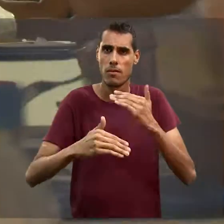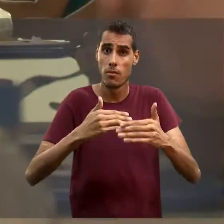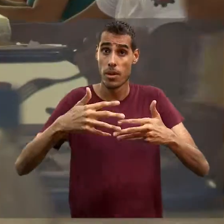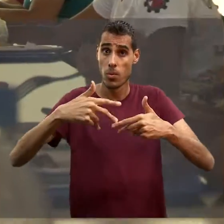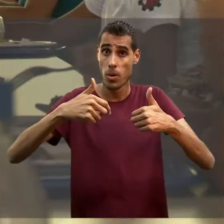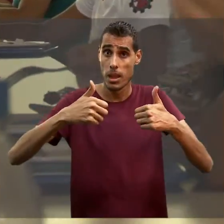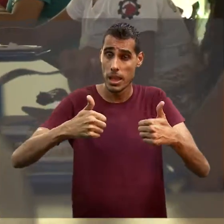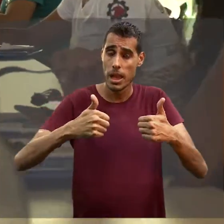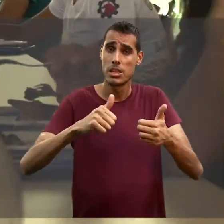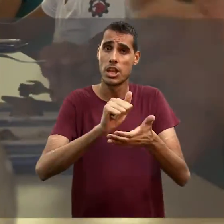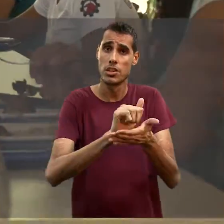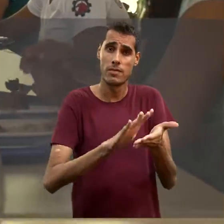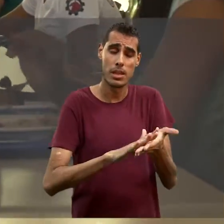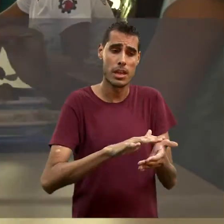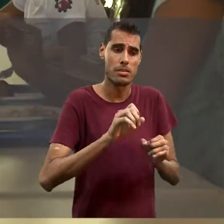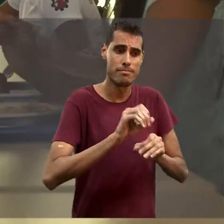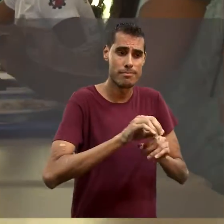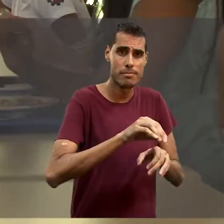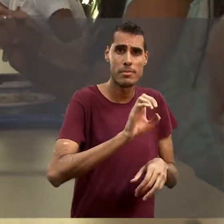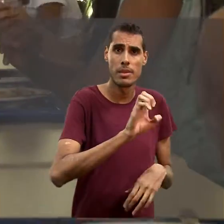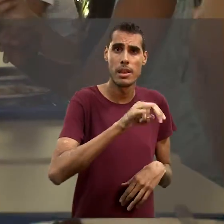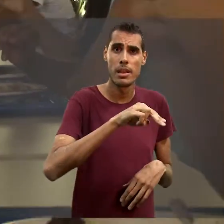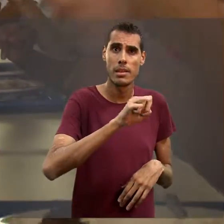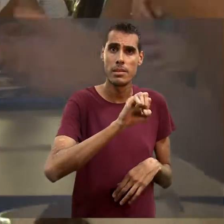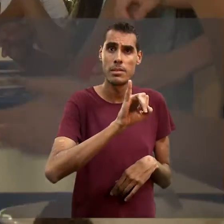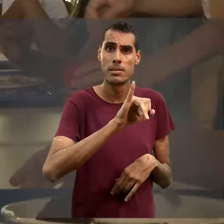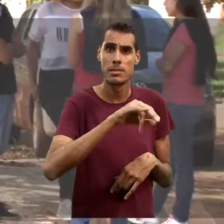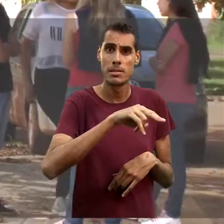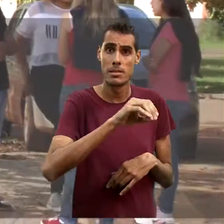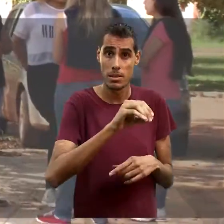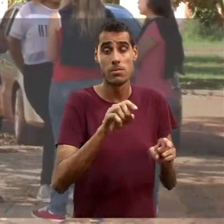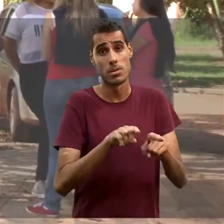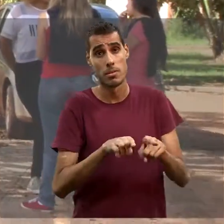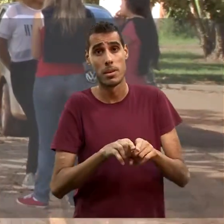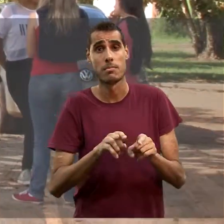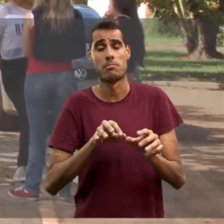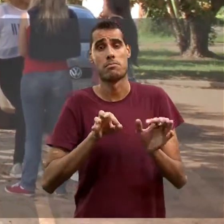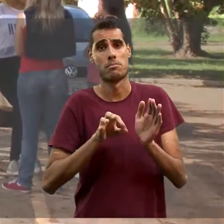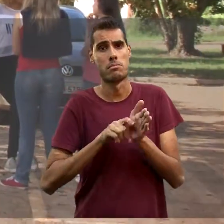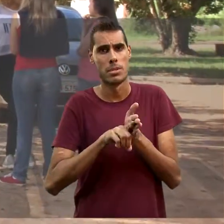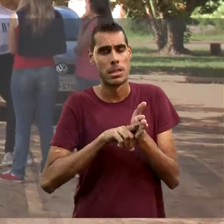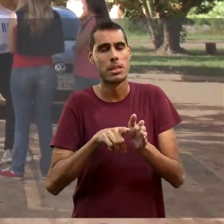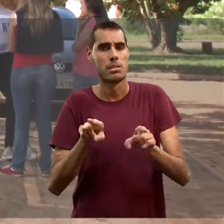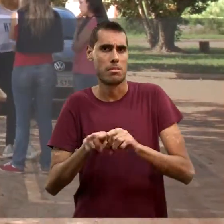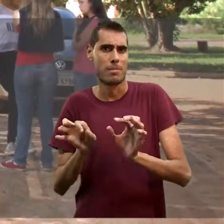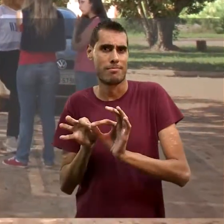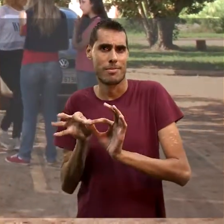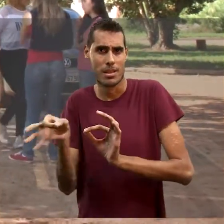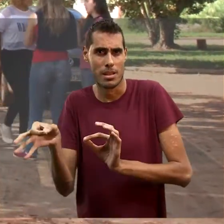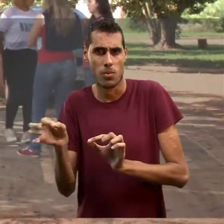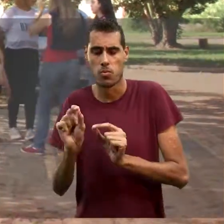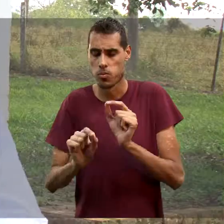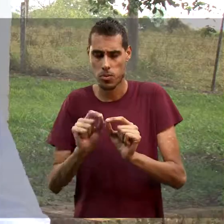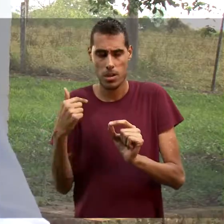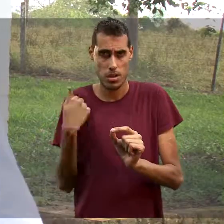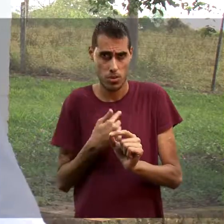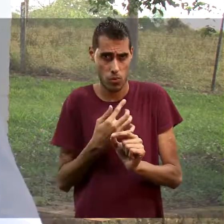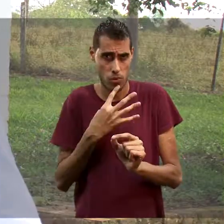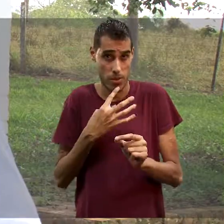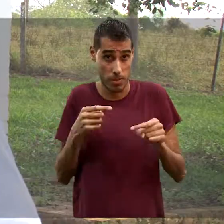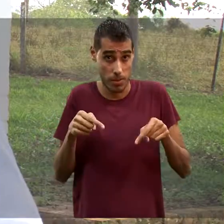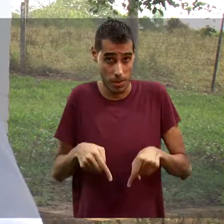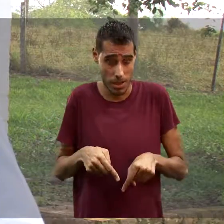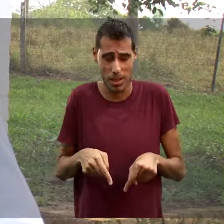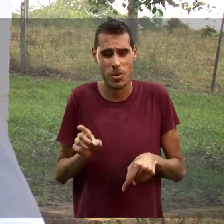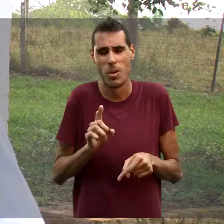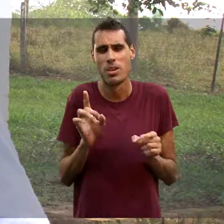grande qualidade atividades de ensino, mas também de pesquisa e também de extensão, para que o conhecimento gerado